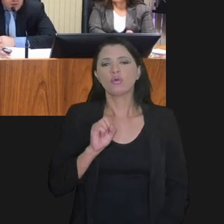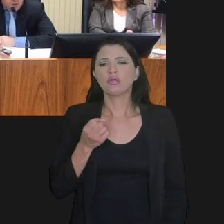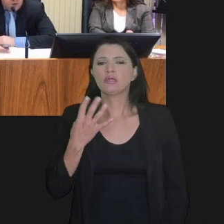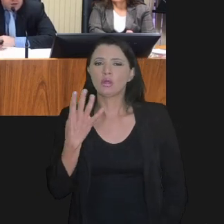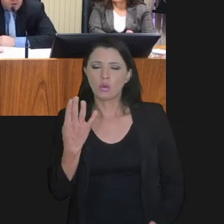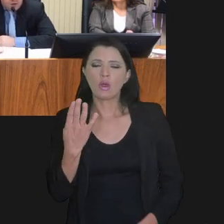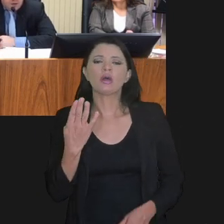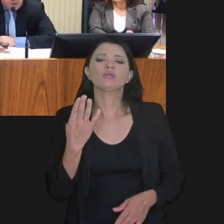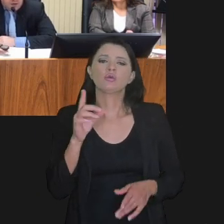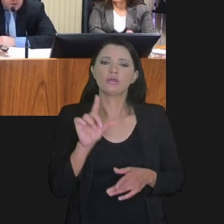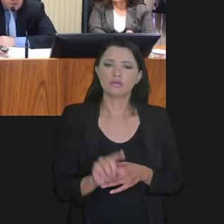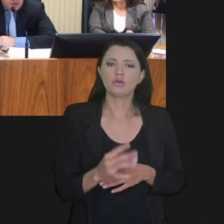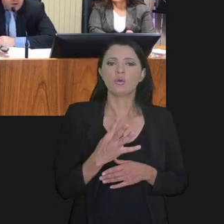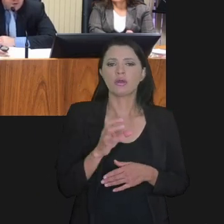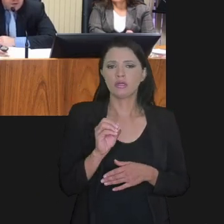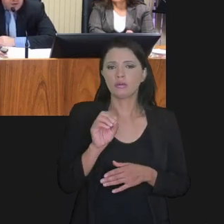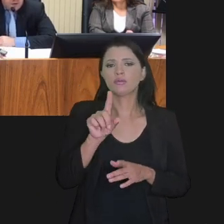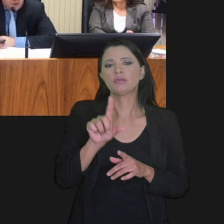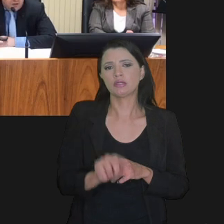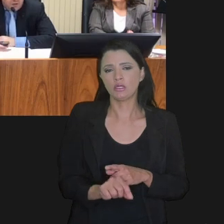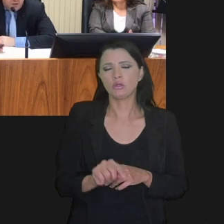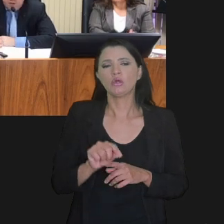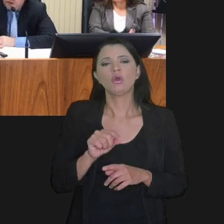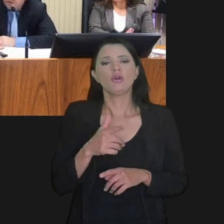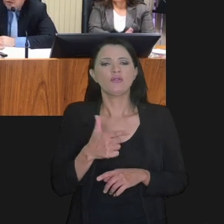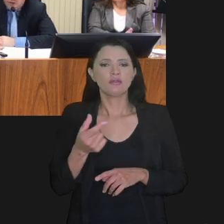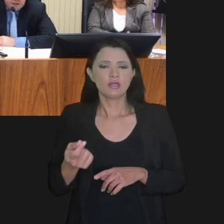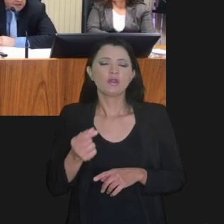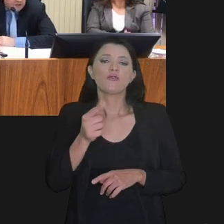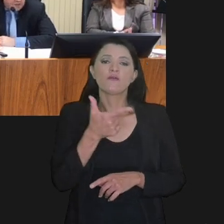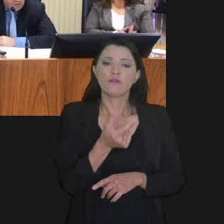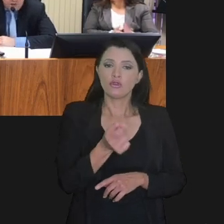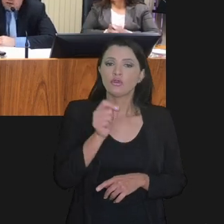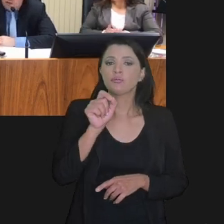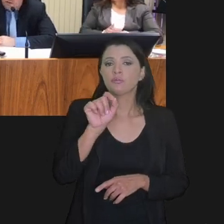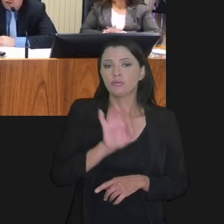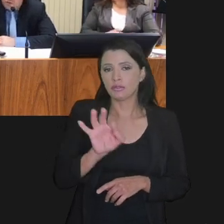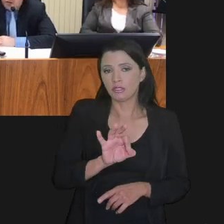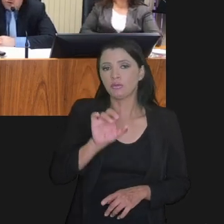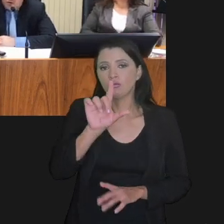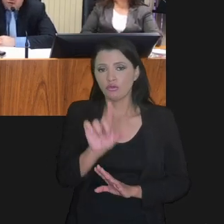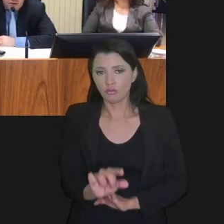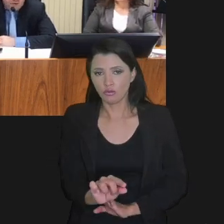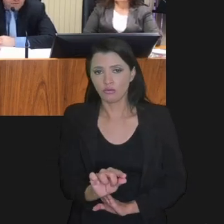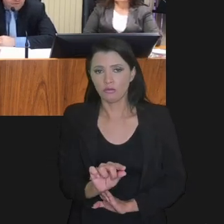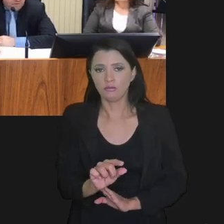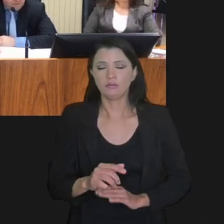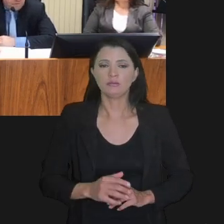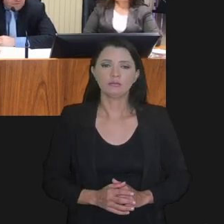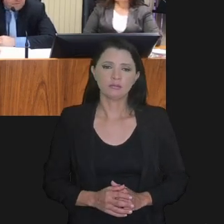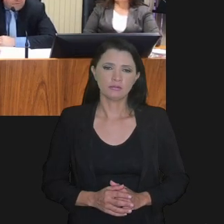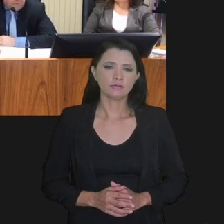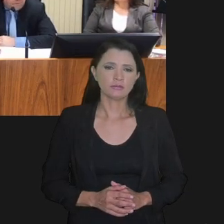ou 84 parcelas com 40% de redução ou 120 parcelas com 20% de redução.